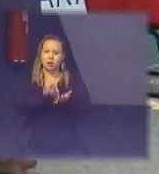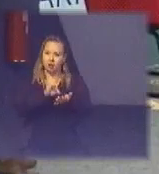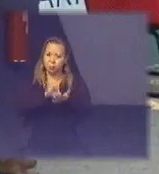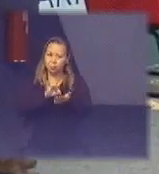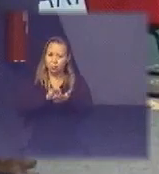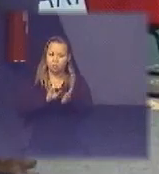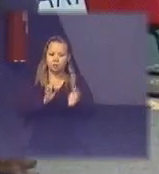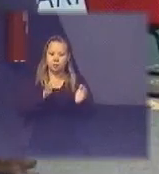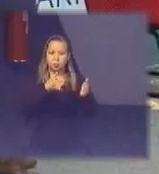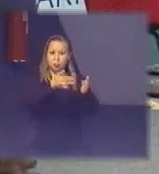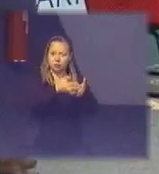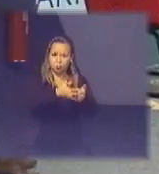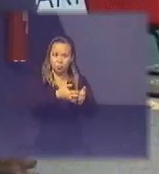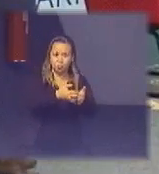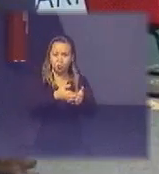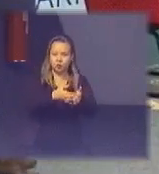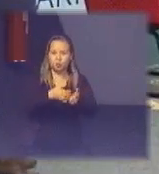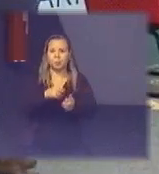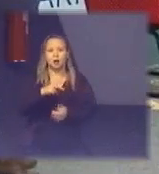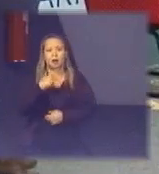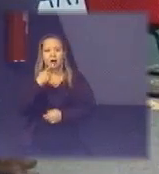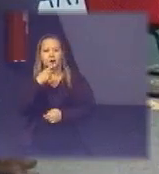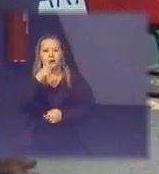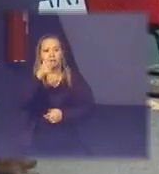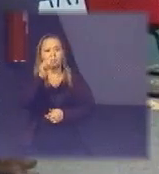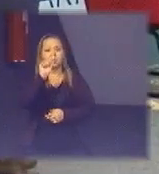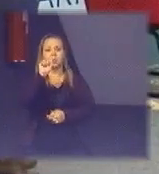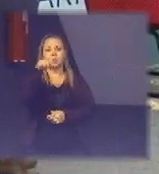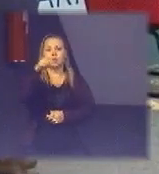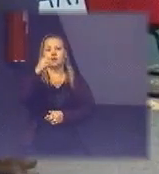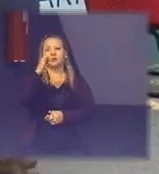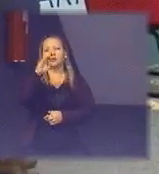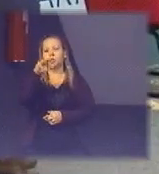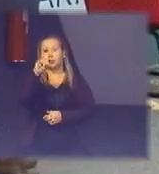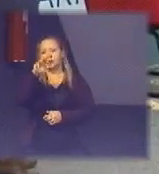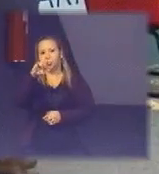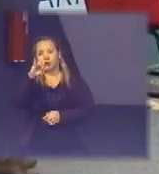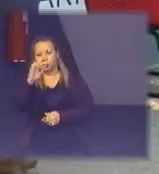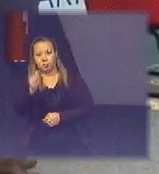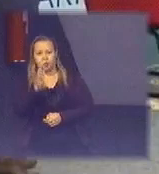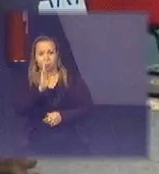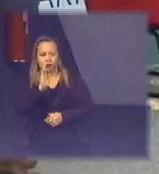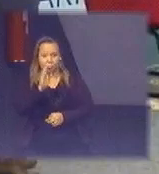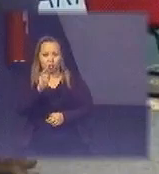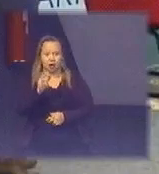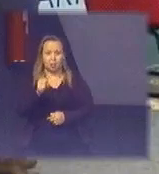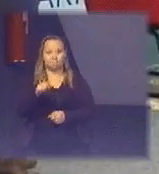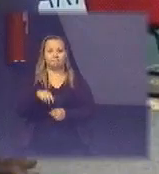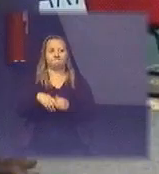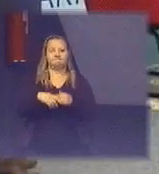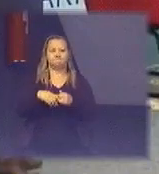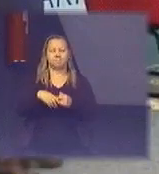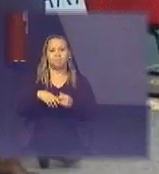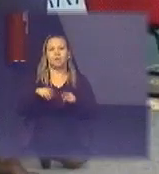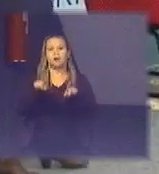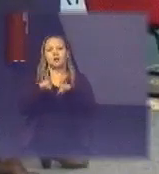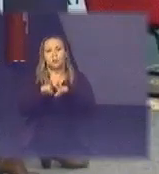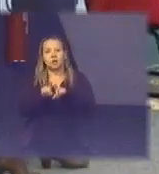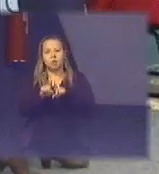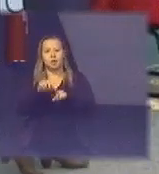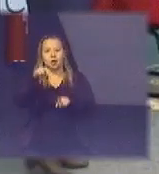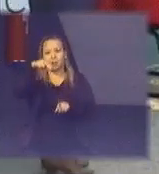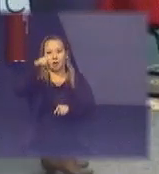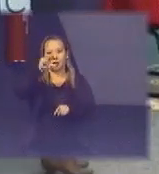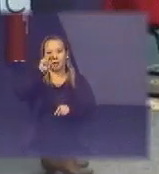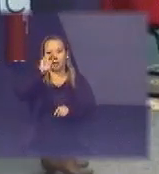cadeia produtiva por exemplo o antimônio 28% do pós-consumo já está entrando na cadeia produtiva o nióbio apenas 0,3%